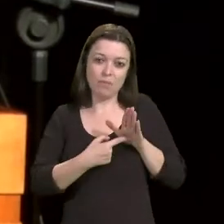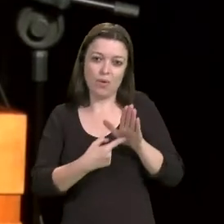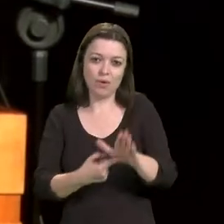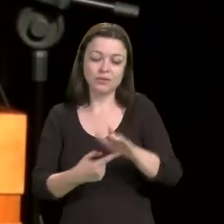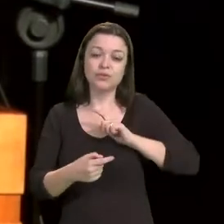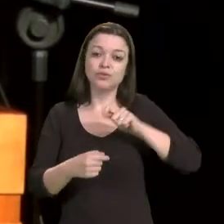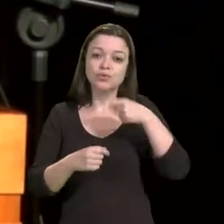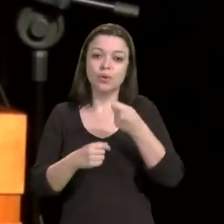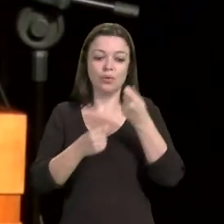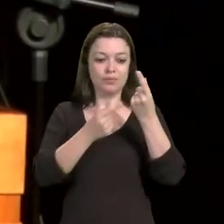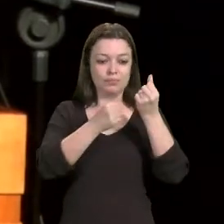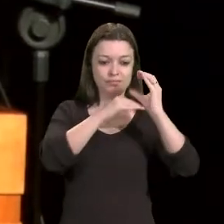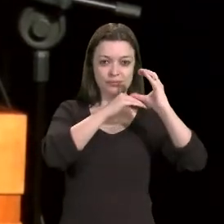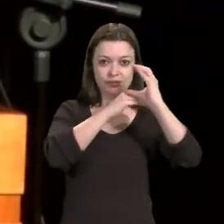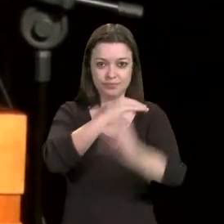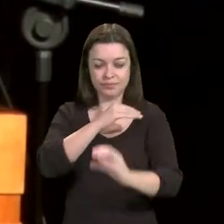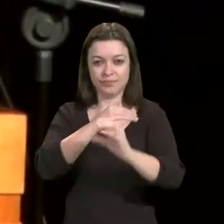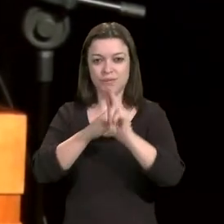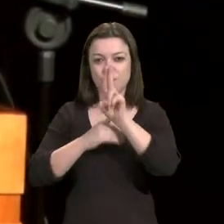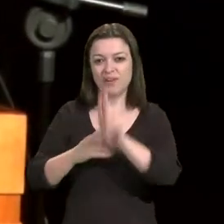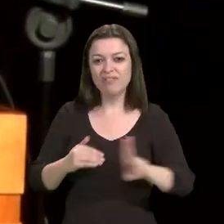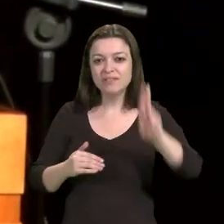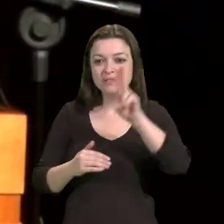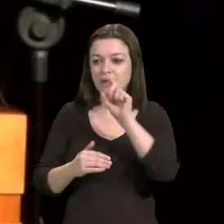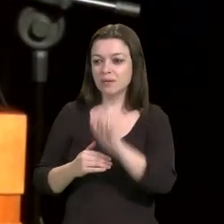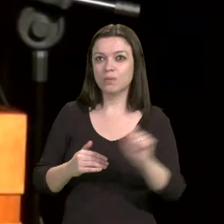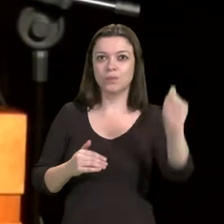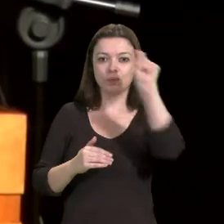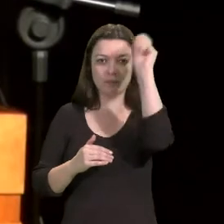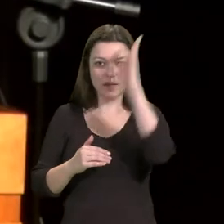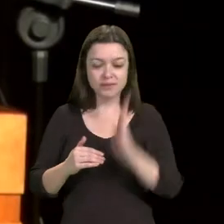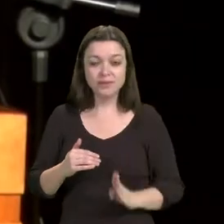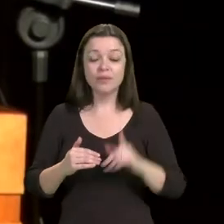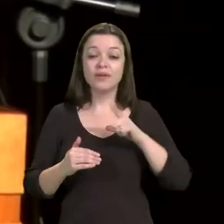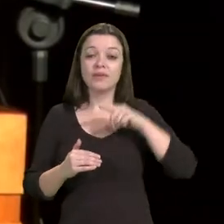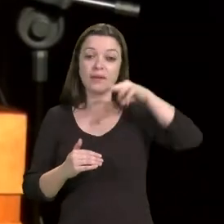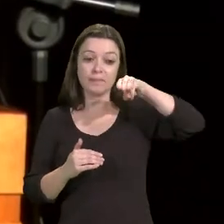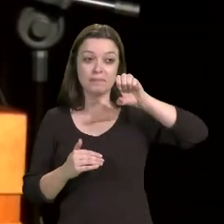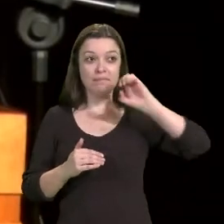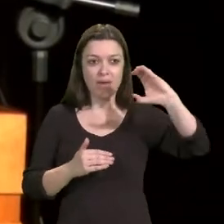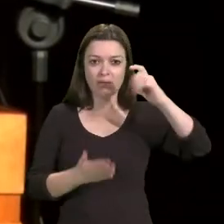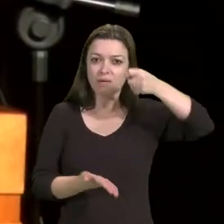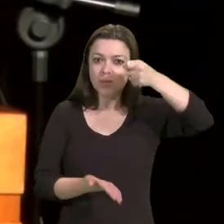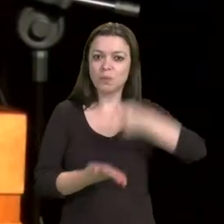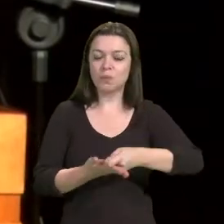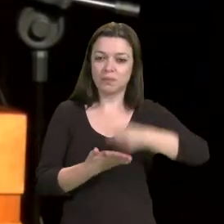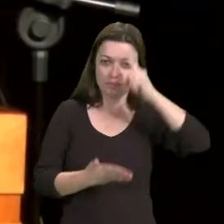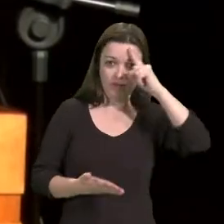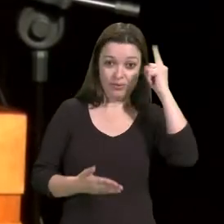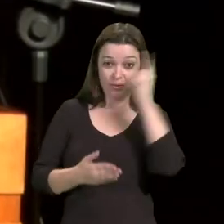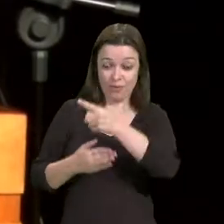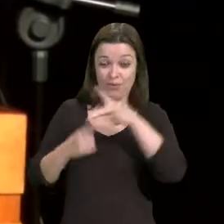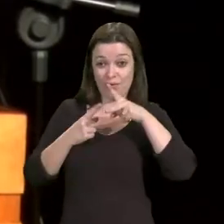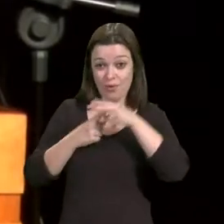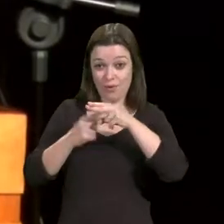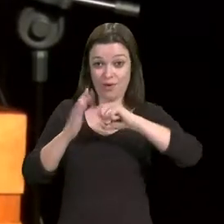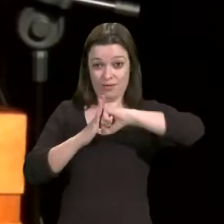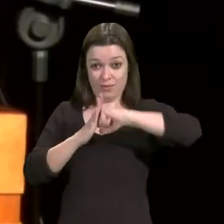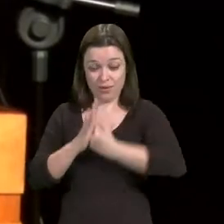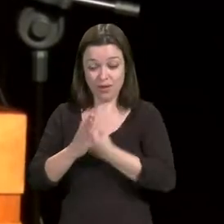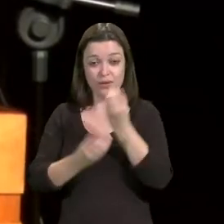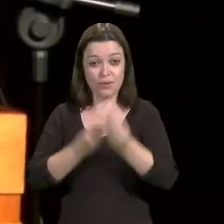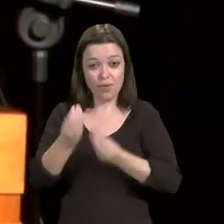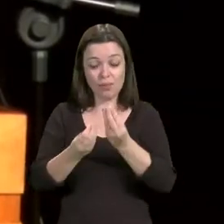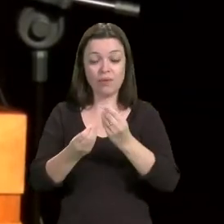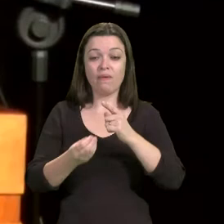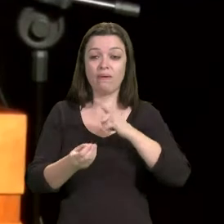universidades que foi imposto pelo Ministério da Educação às instituições federais de ensino